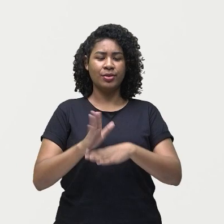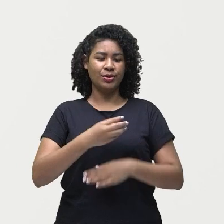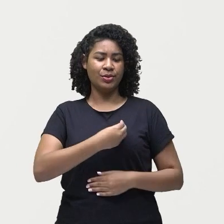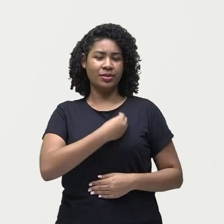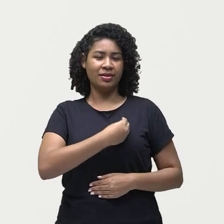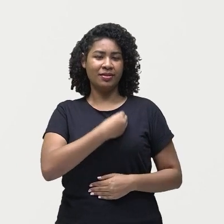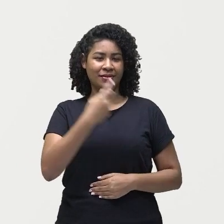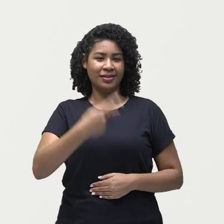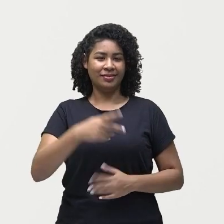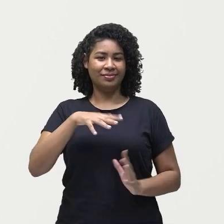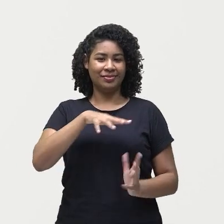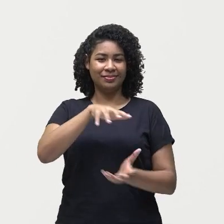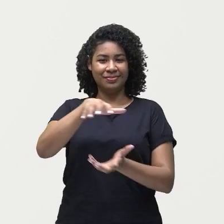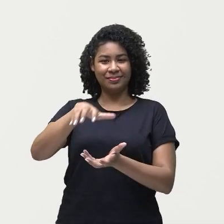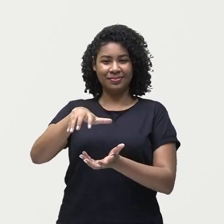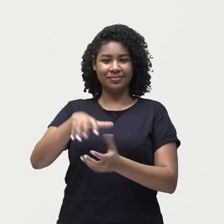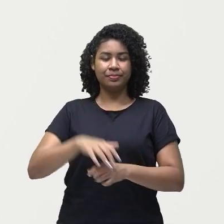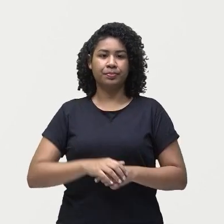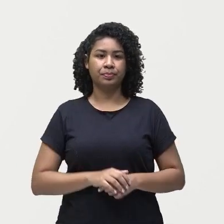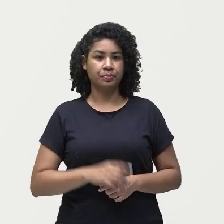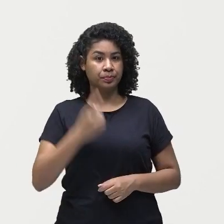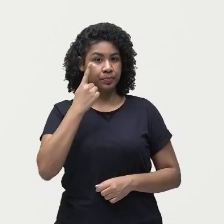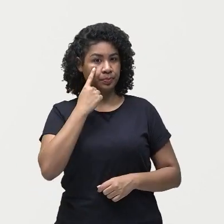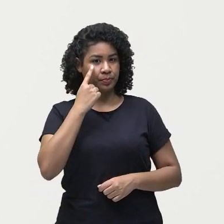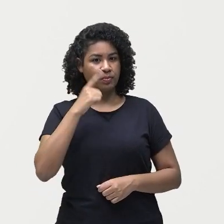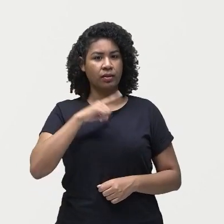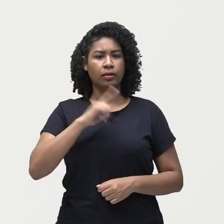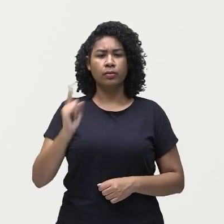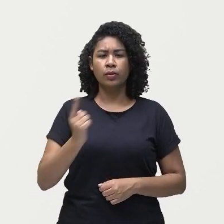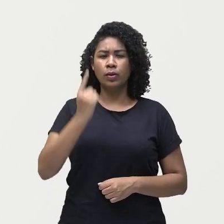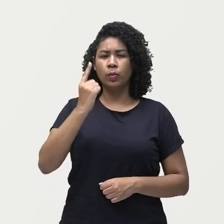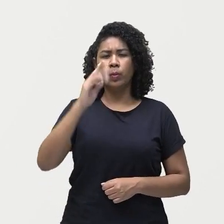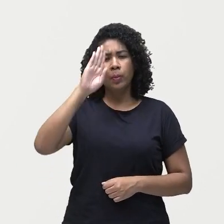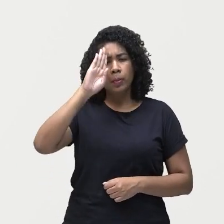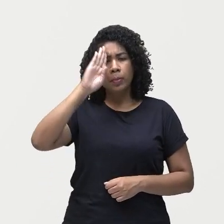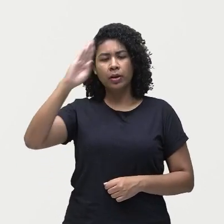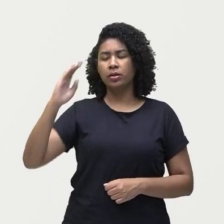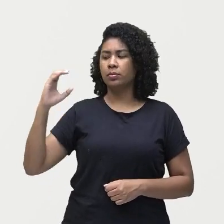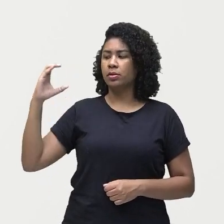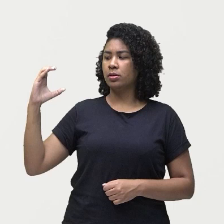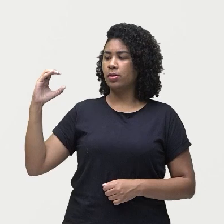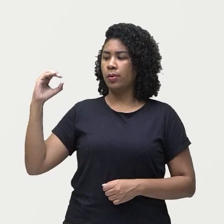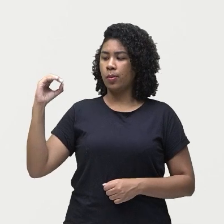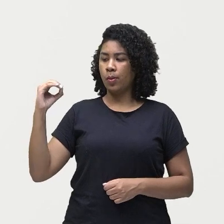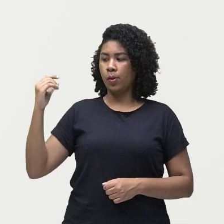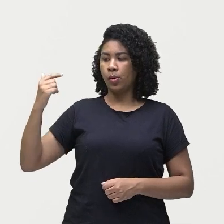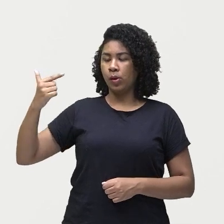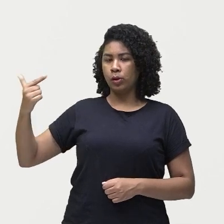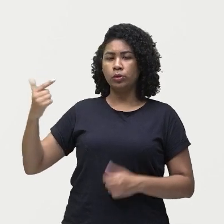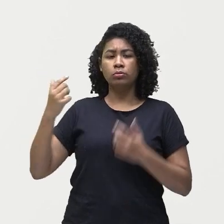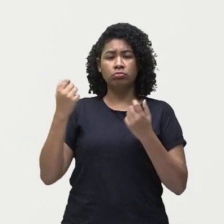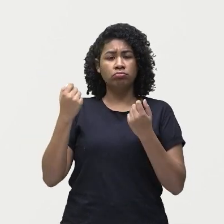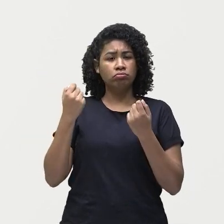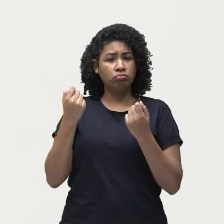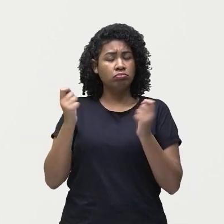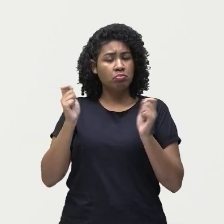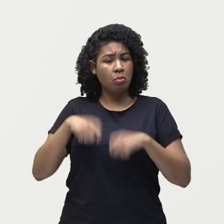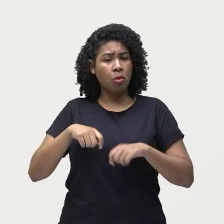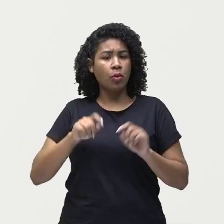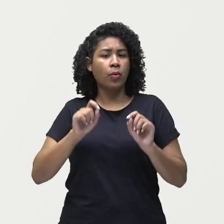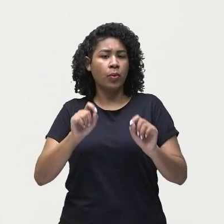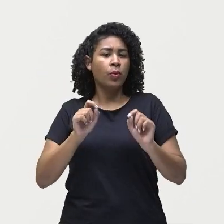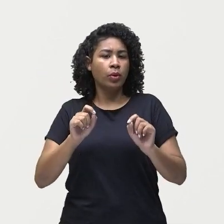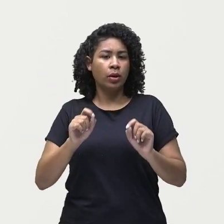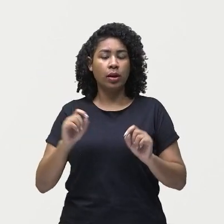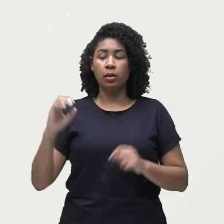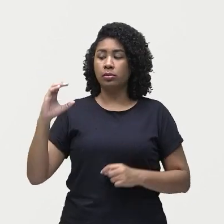estufa, principalmente o CO2, permitem que a luz do Sol passe por eles. Parte da energia